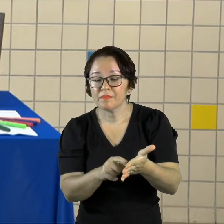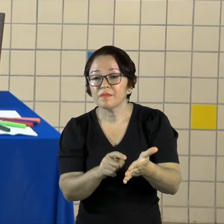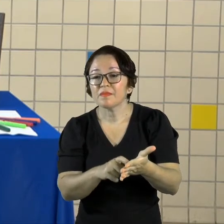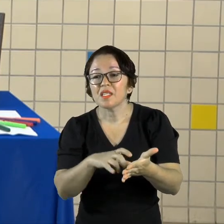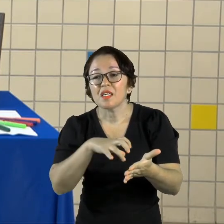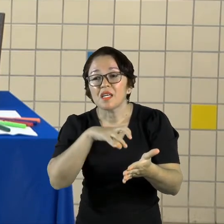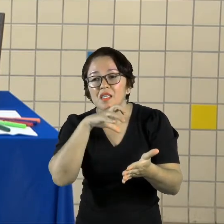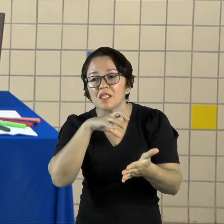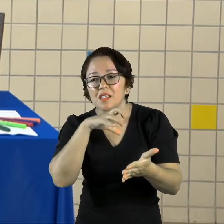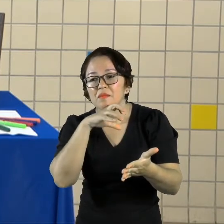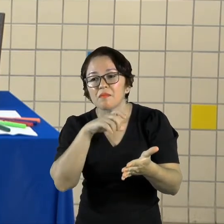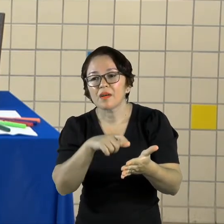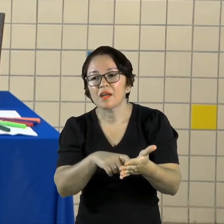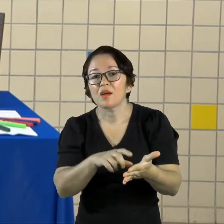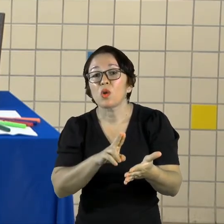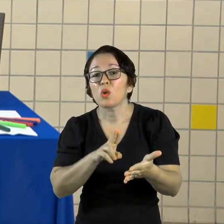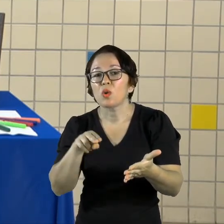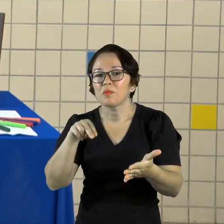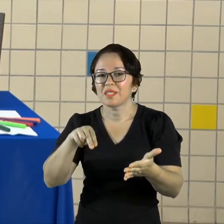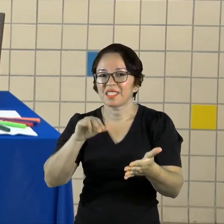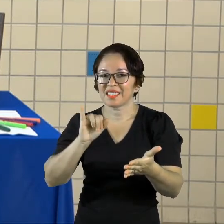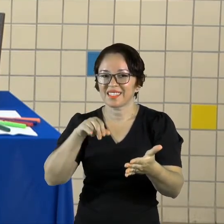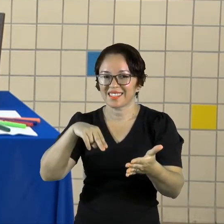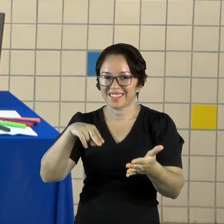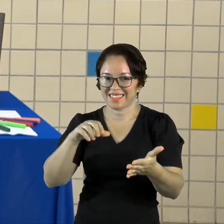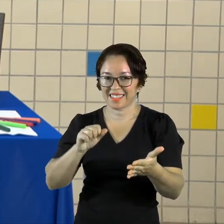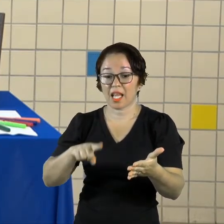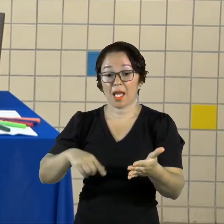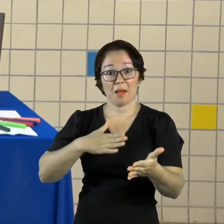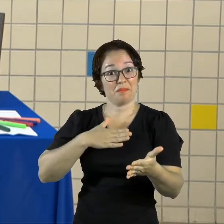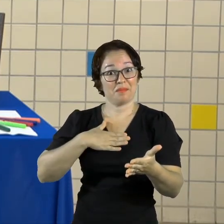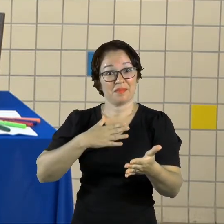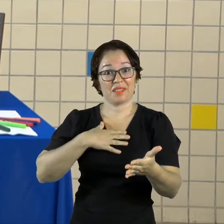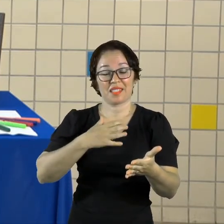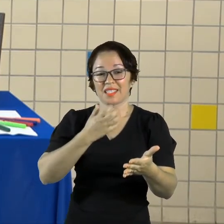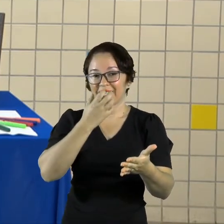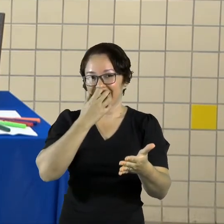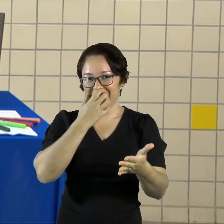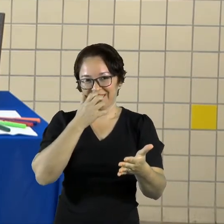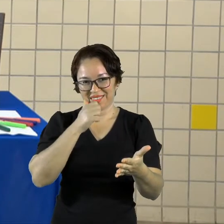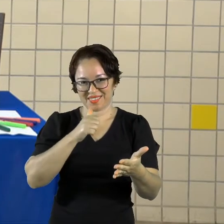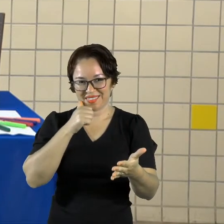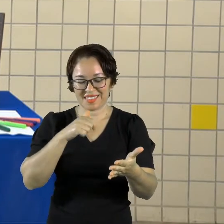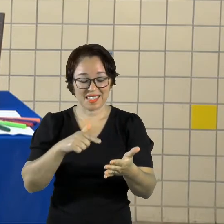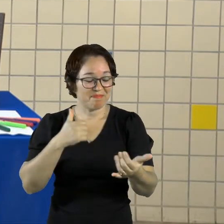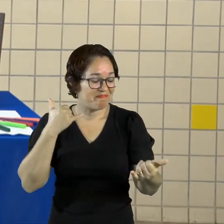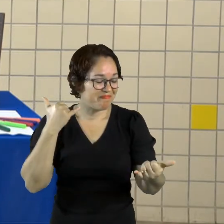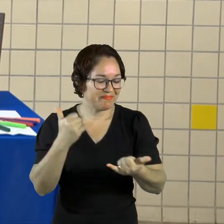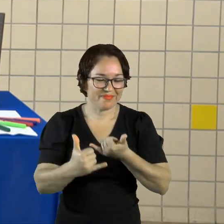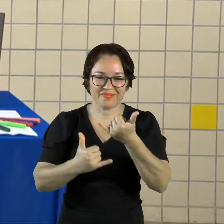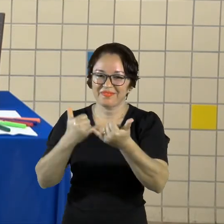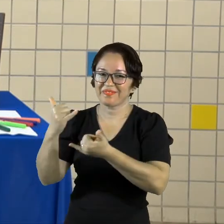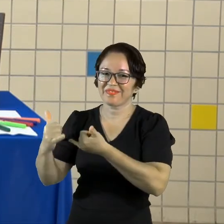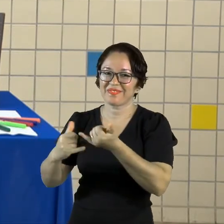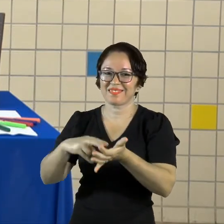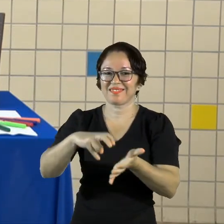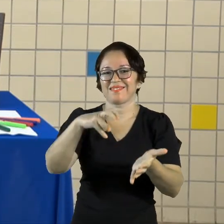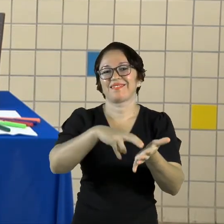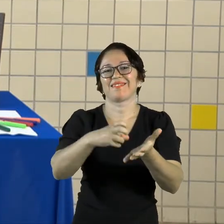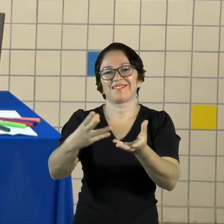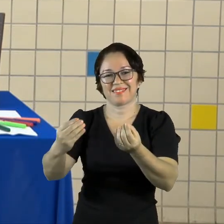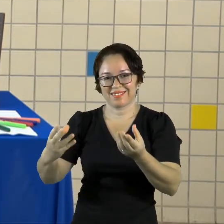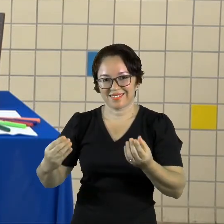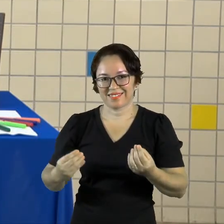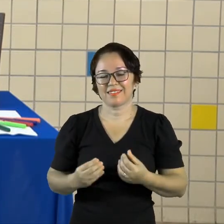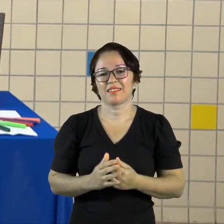aqui é a Nina Ela é minha cachorra E ela também Ela é muito brincalhona Depois